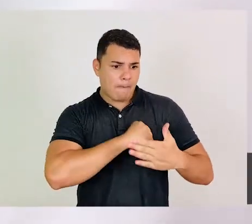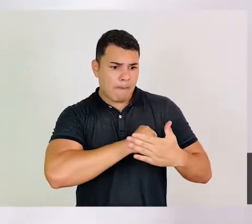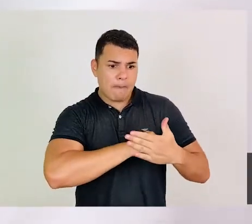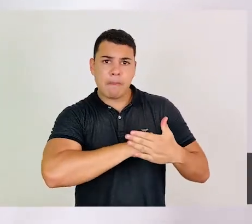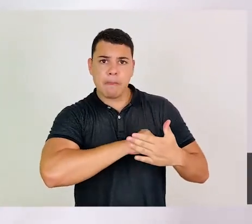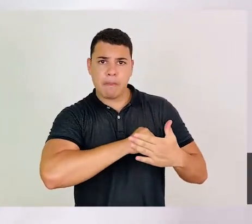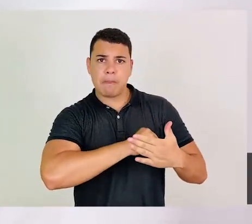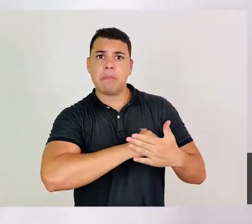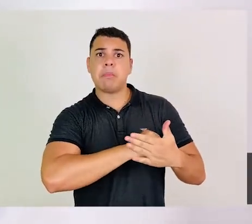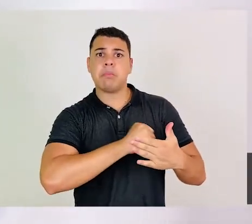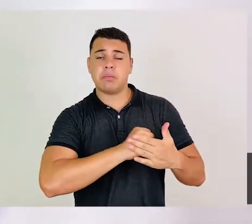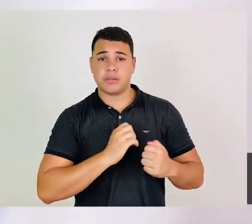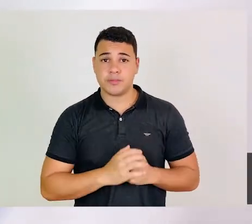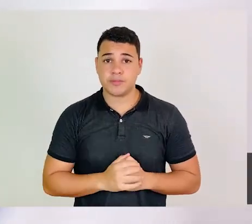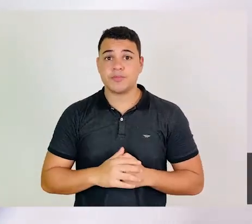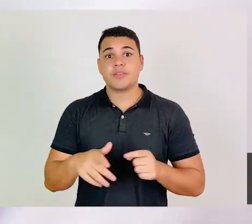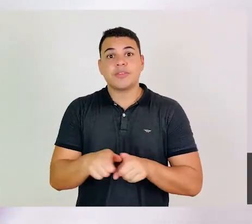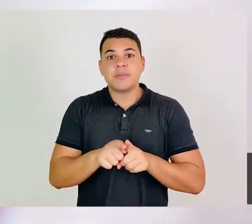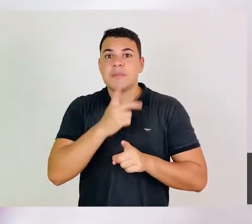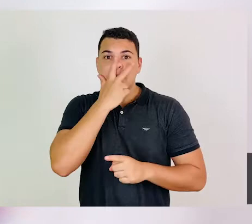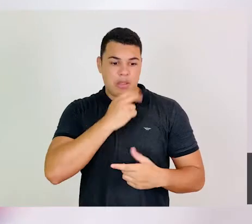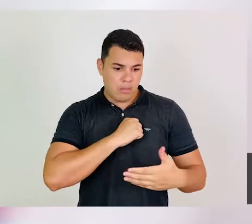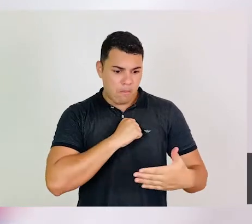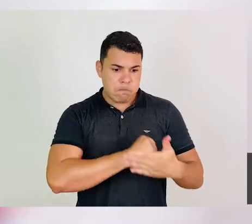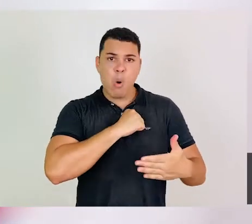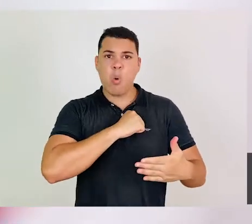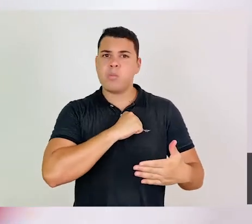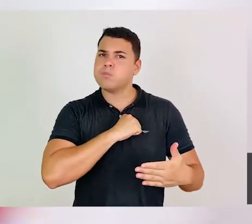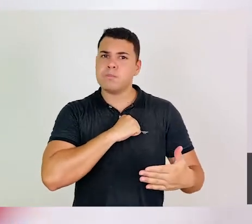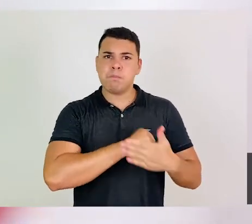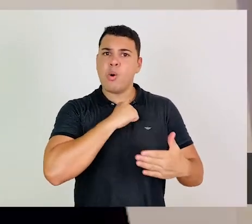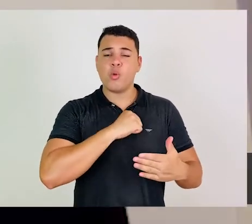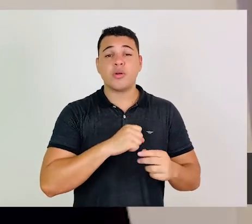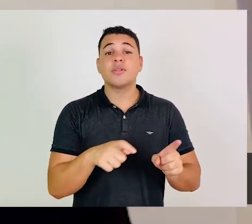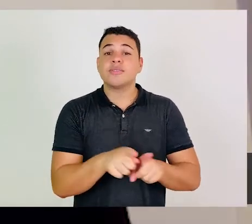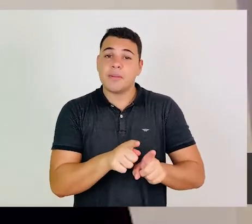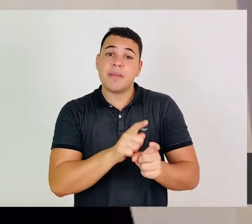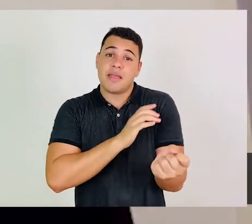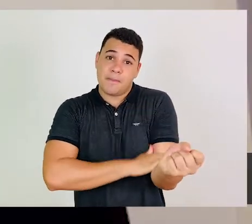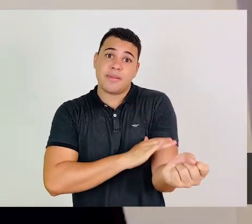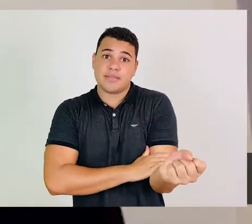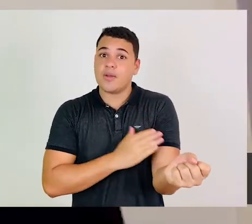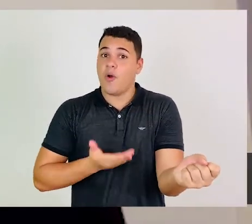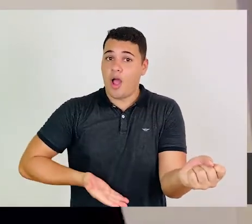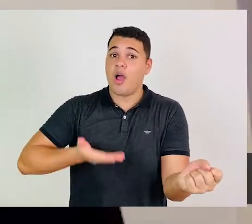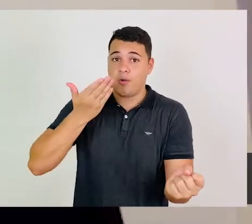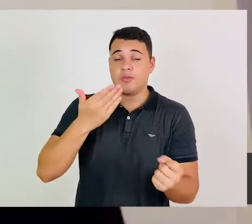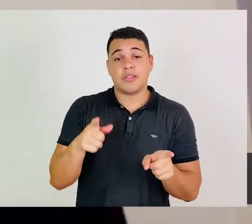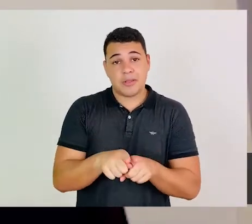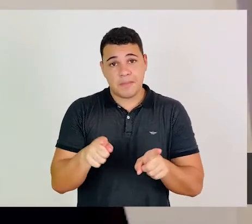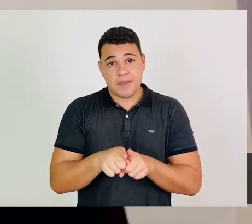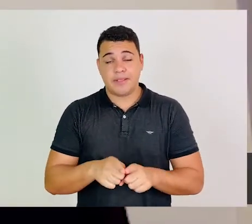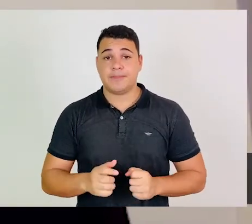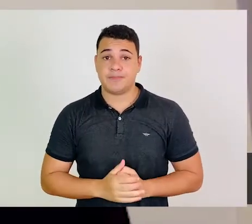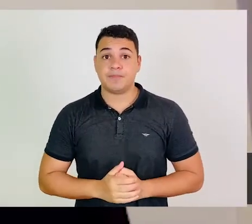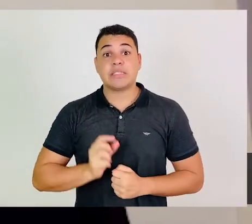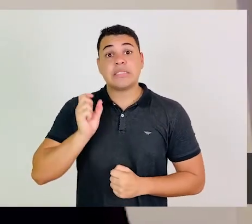inflamação da tireoide pode causar? O comprometimento da tireoide, ele pode, na fase aguda,